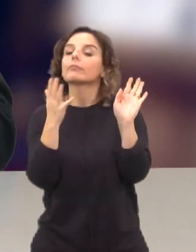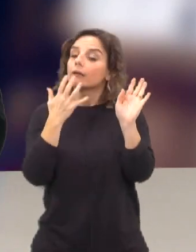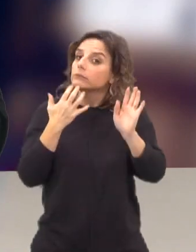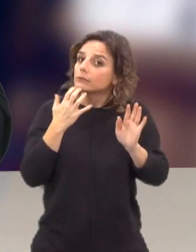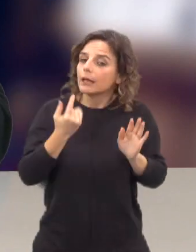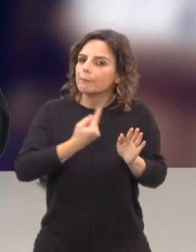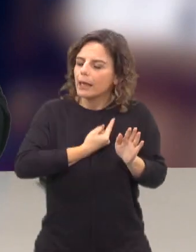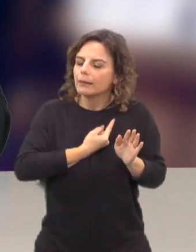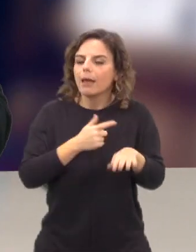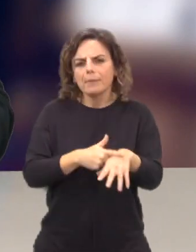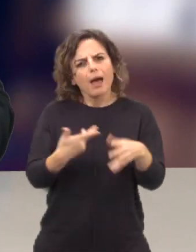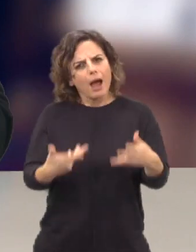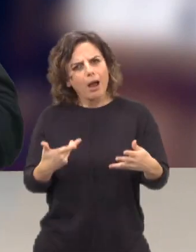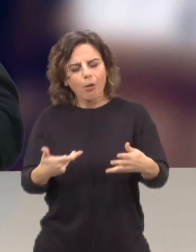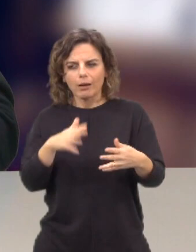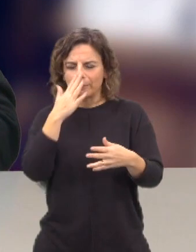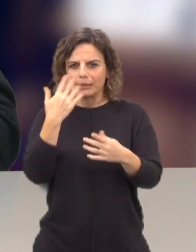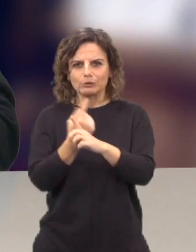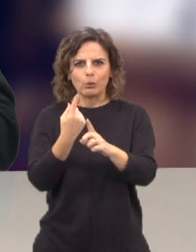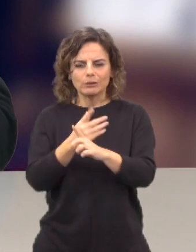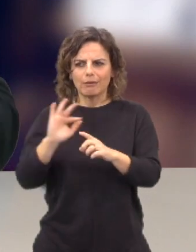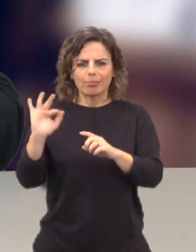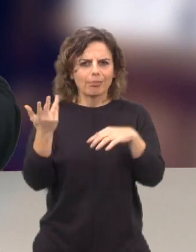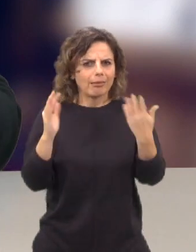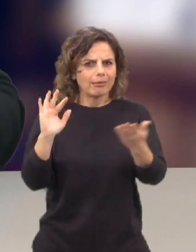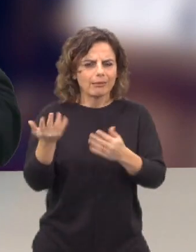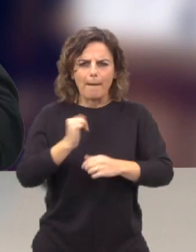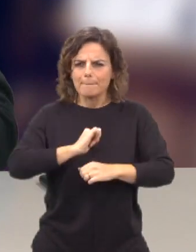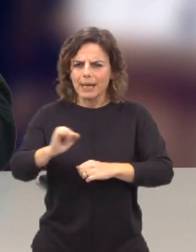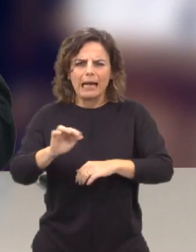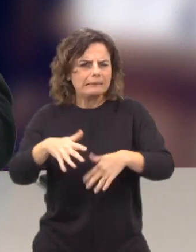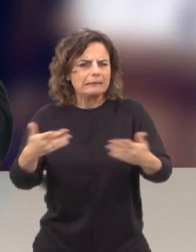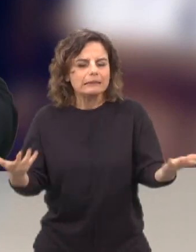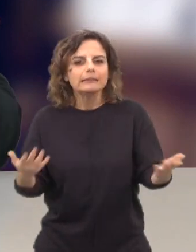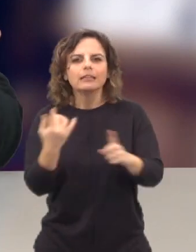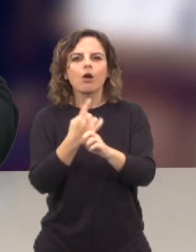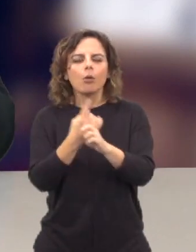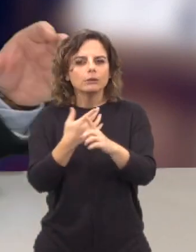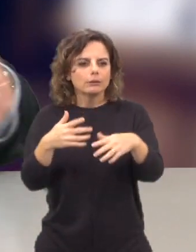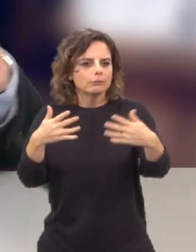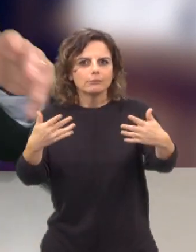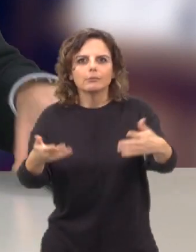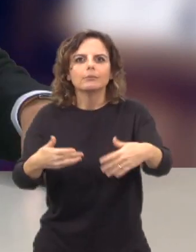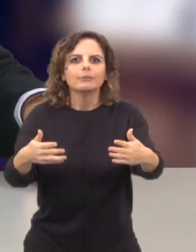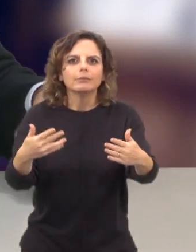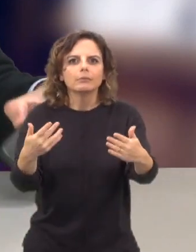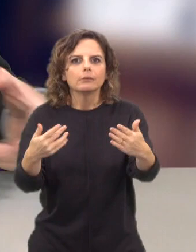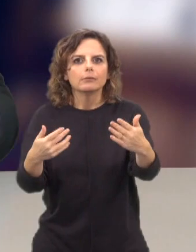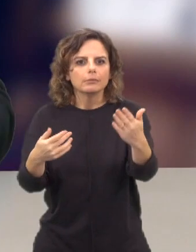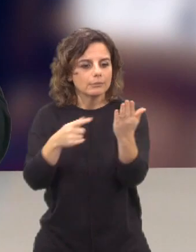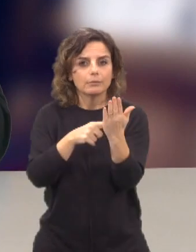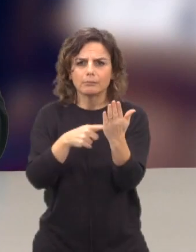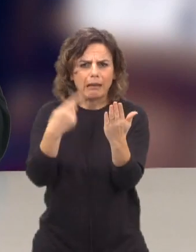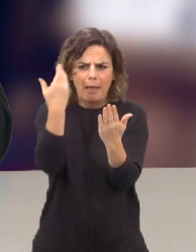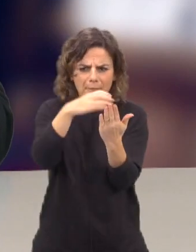sendo certo que hoje a velocidade com que se coloca algo que está a acontecer com o